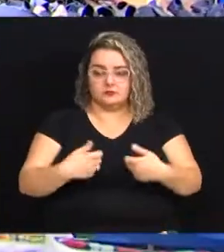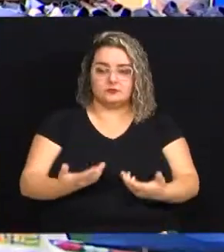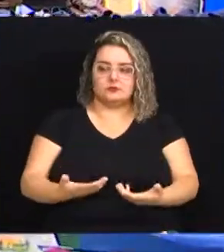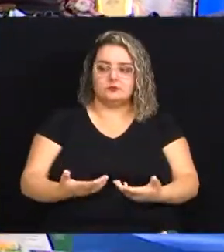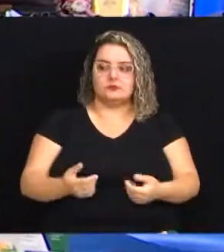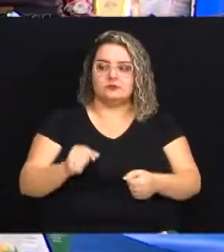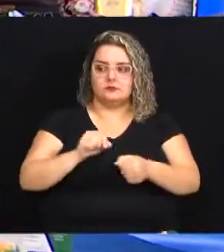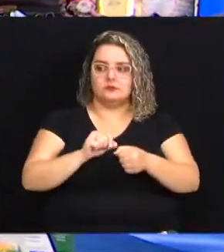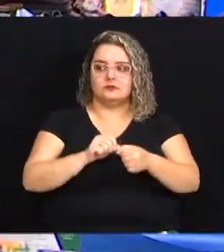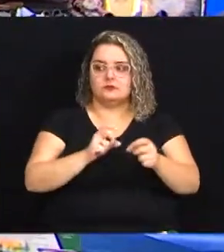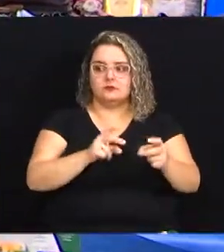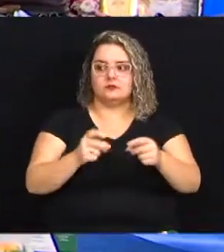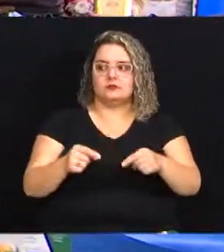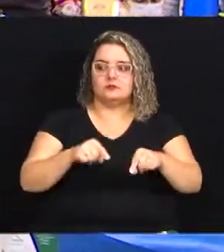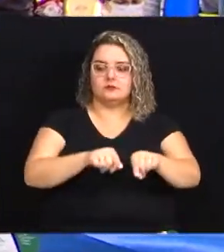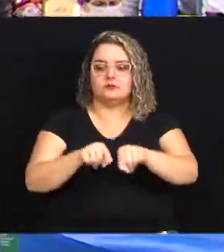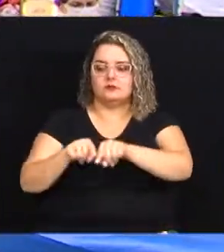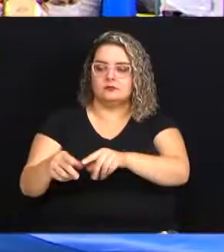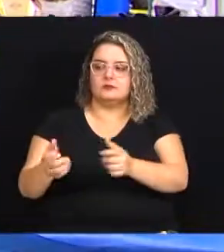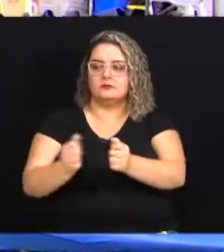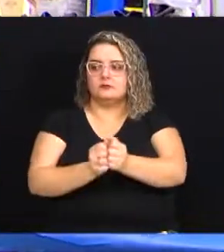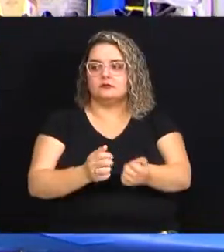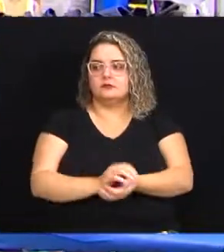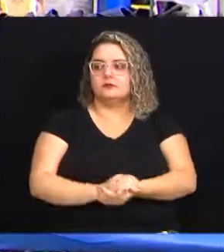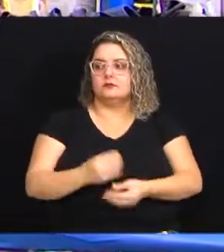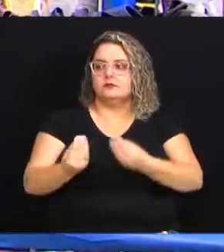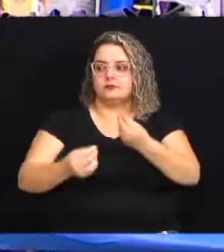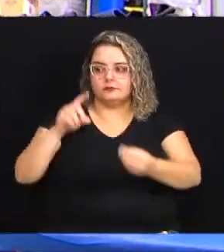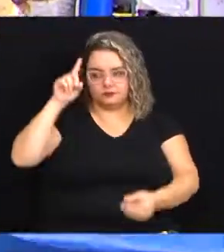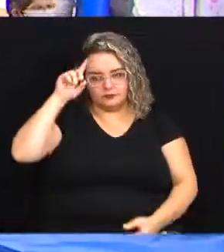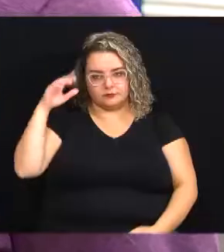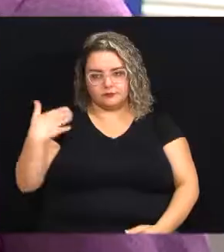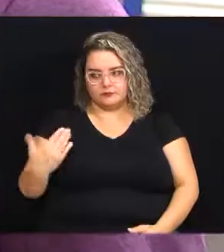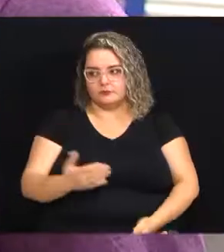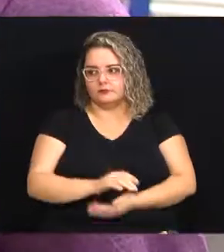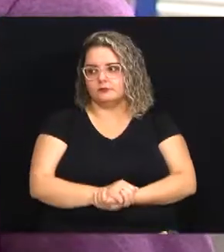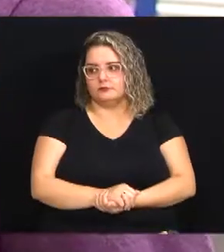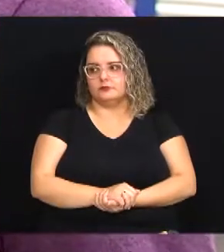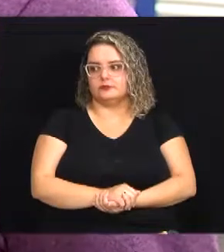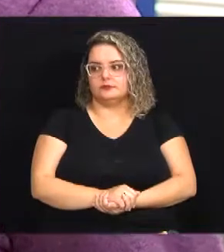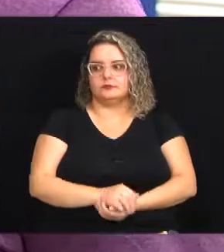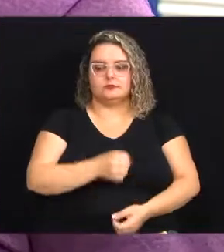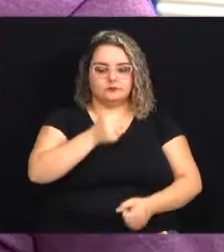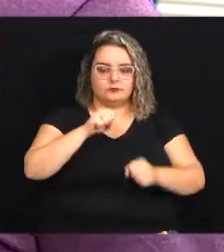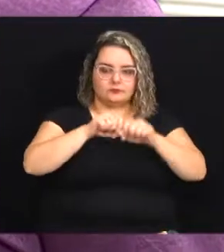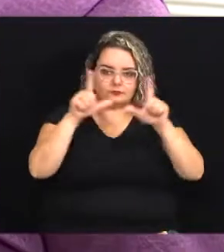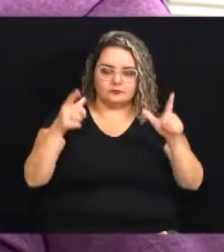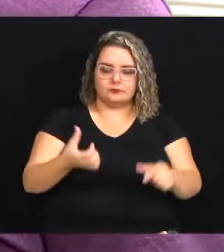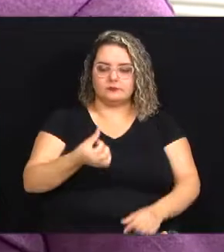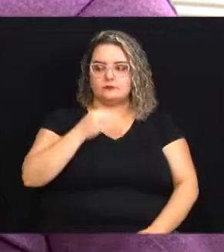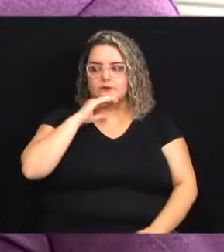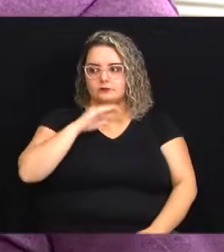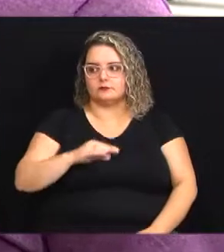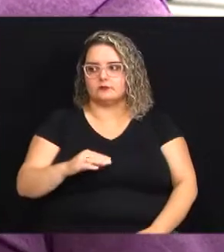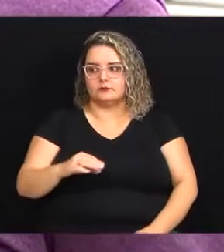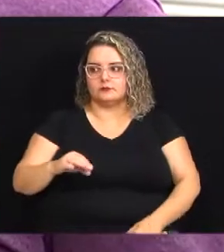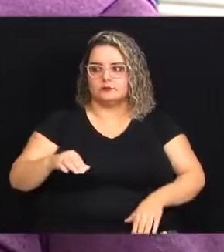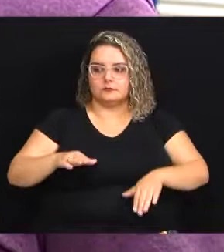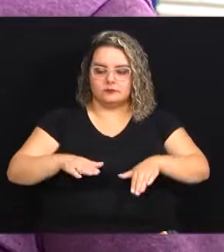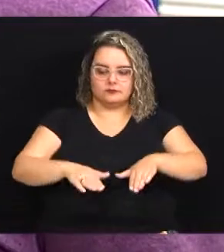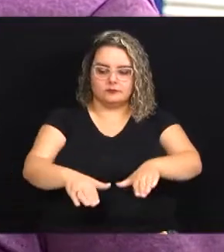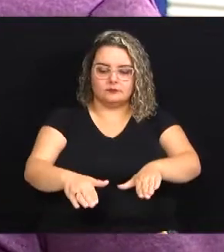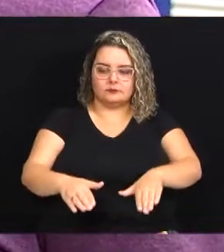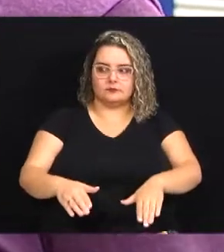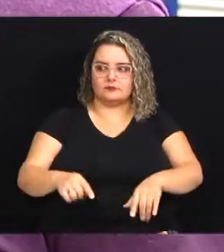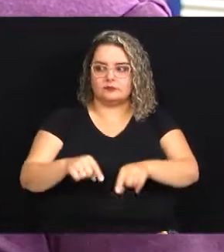eu faço as vendas para ela como que é essa rotina de vocês a rotina dela é das 8 da manhã às 6 da tarde no ateliê que ela